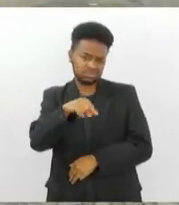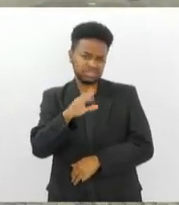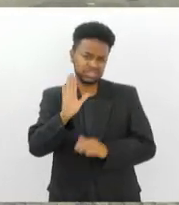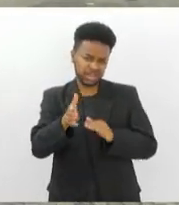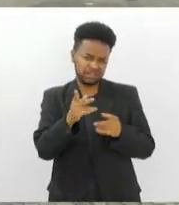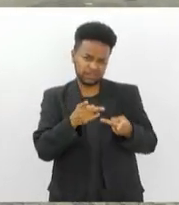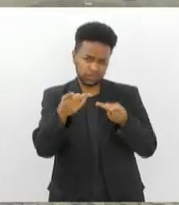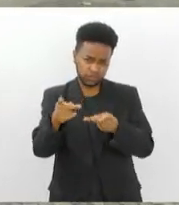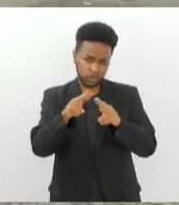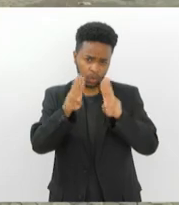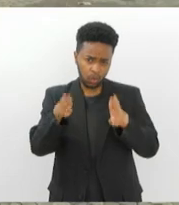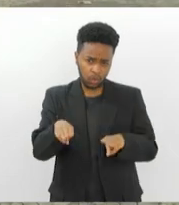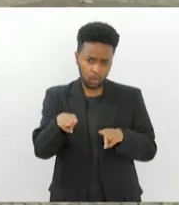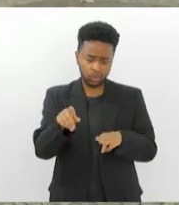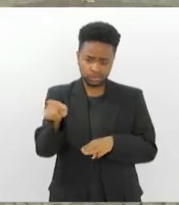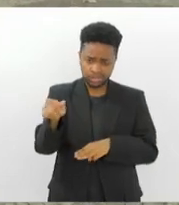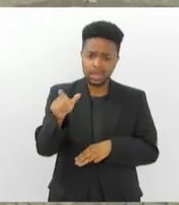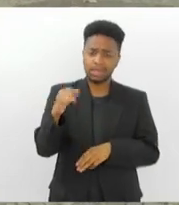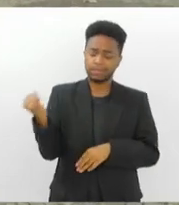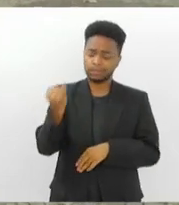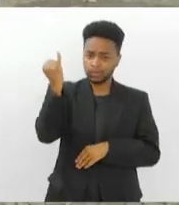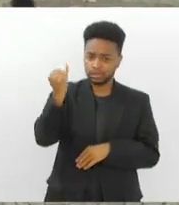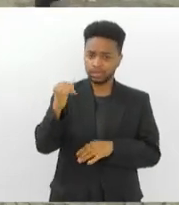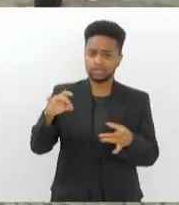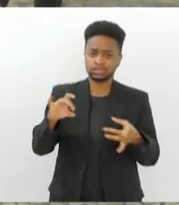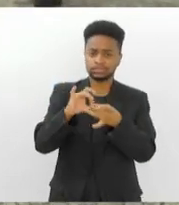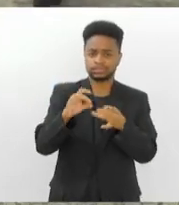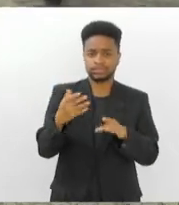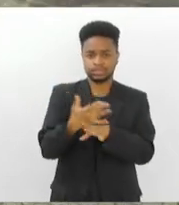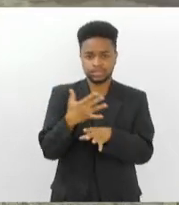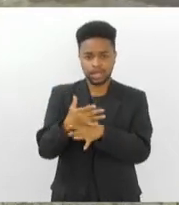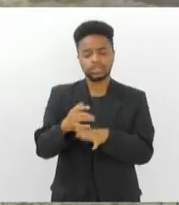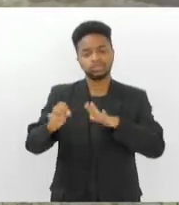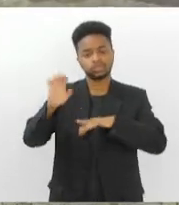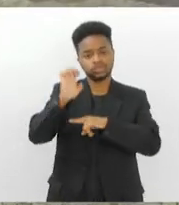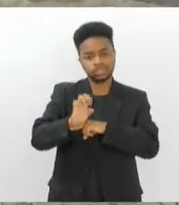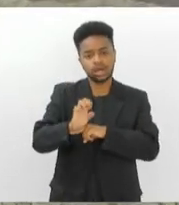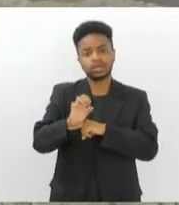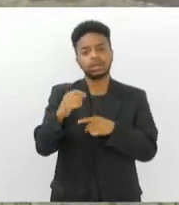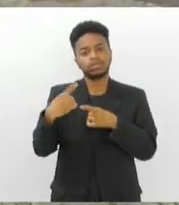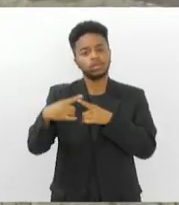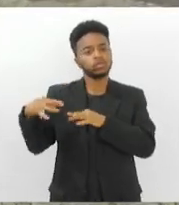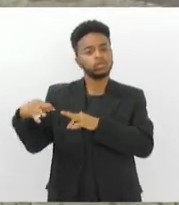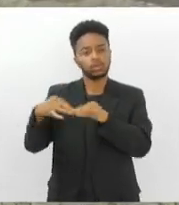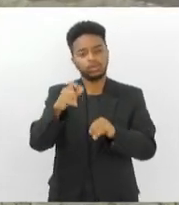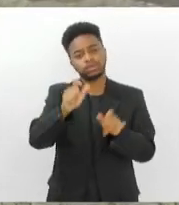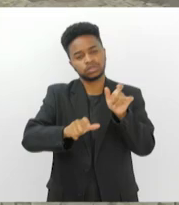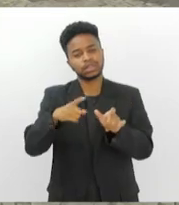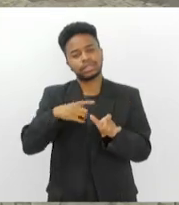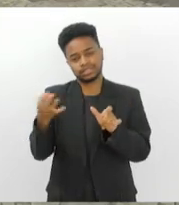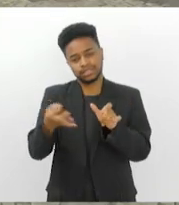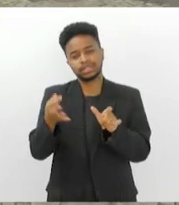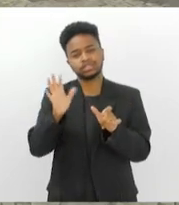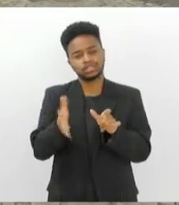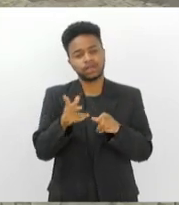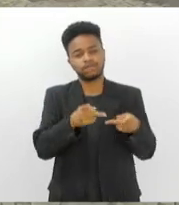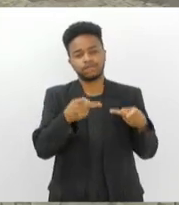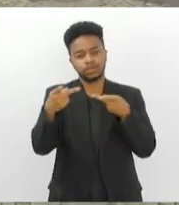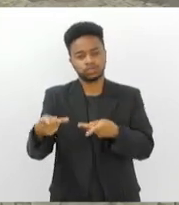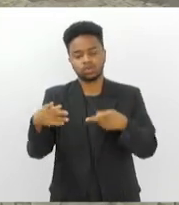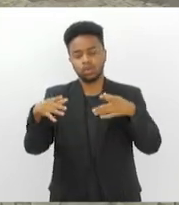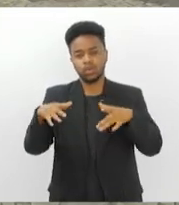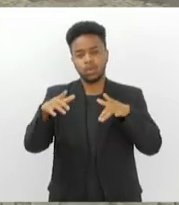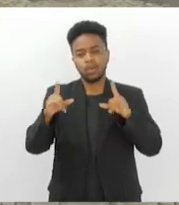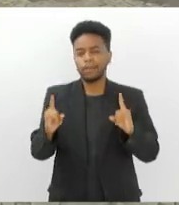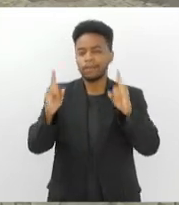né, um importante monumento aí da nossa cidade, do nosso estado, todo mundo, com certeza, já foi na Quinta da Boa Vista, já viu aquele palácio muito